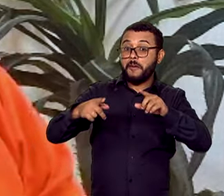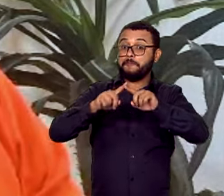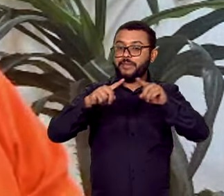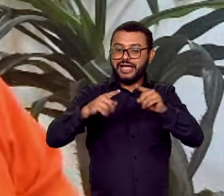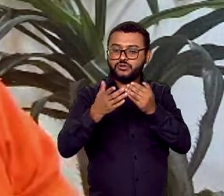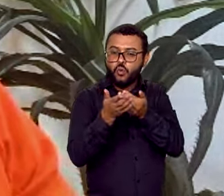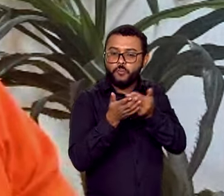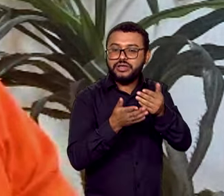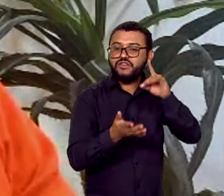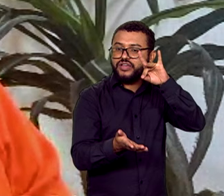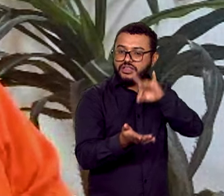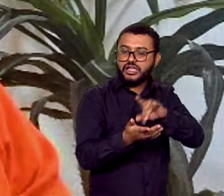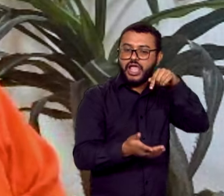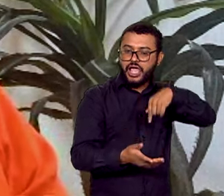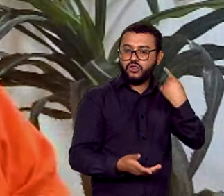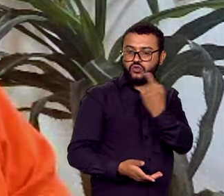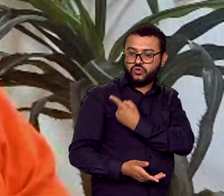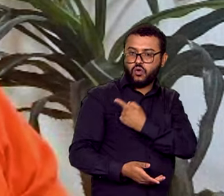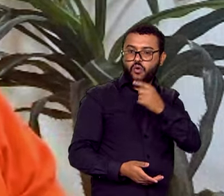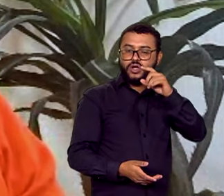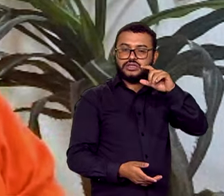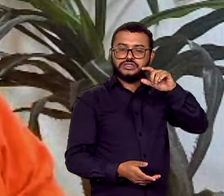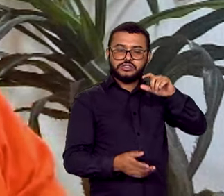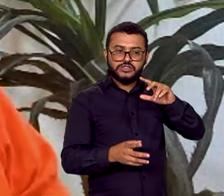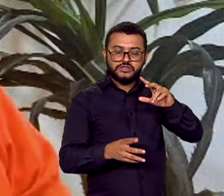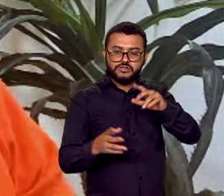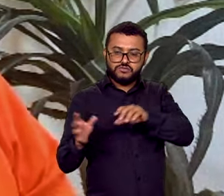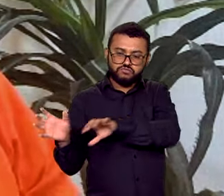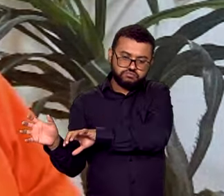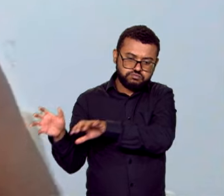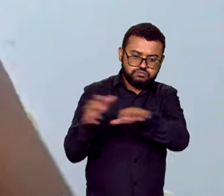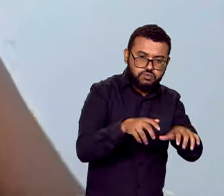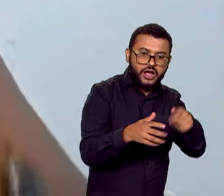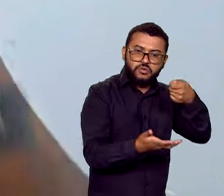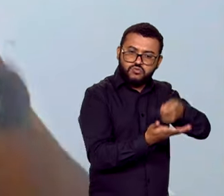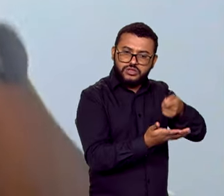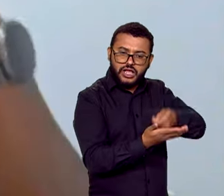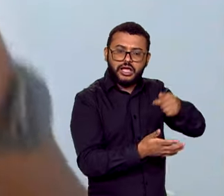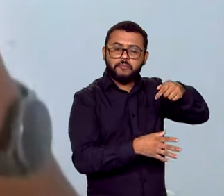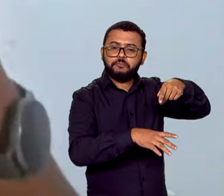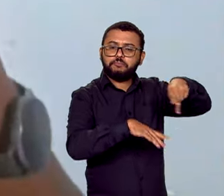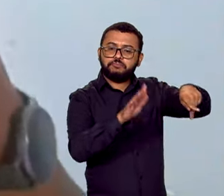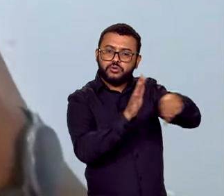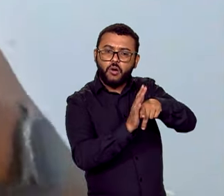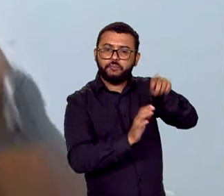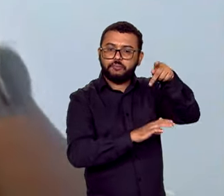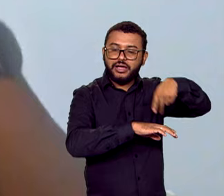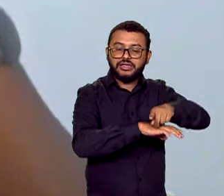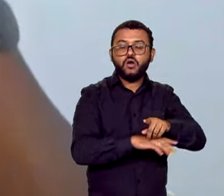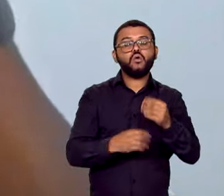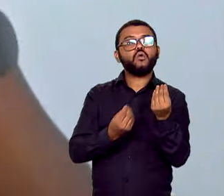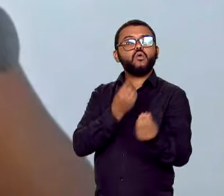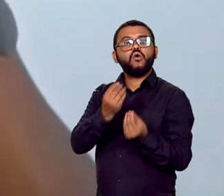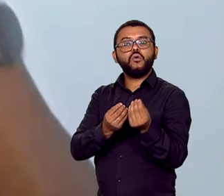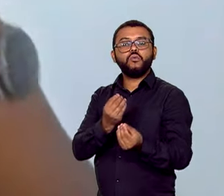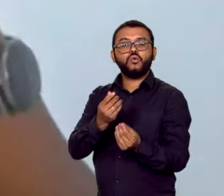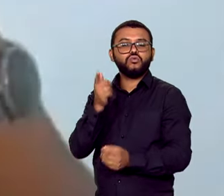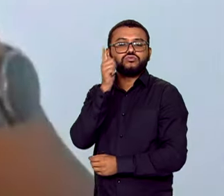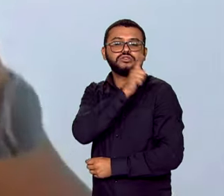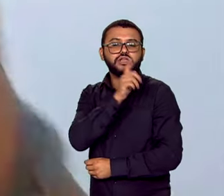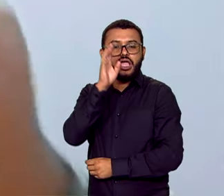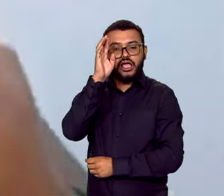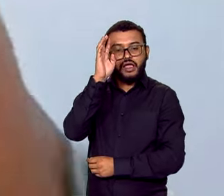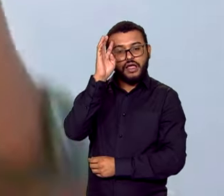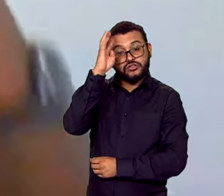o passo inicial fomos nós, trazidos à força e cuidando desse país. E a única forma que a gente vai conseguir fazer